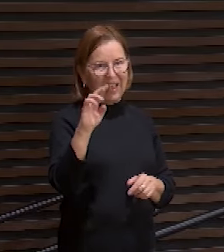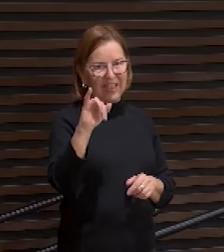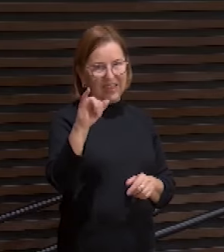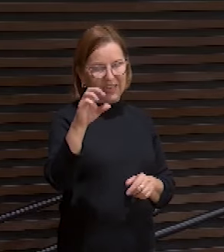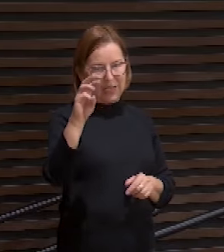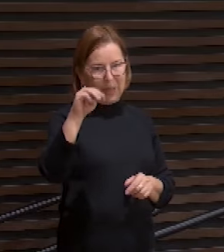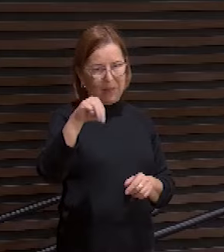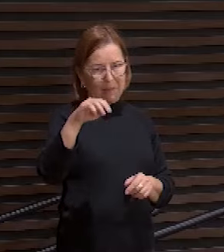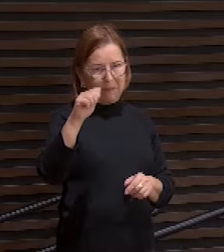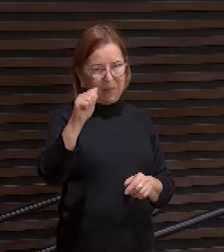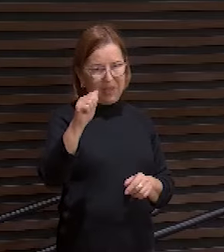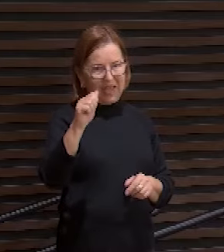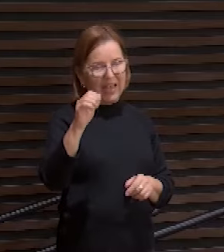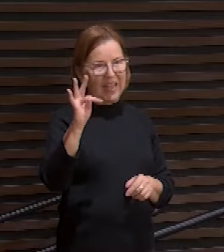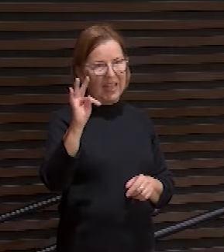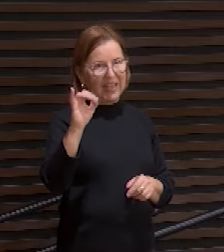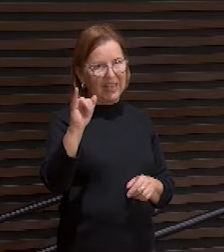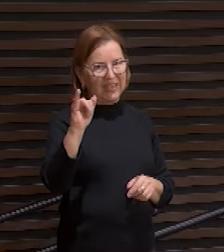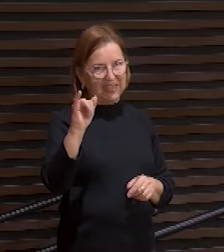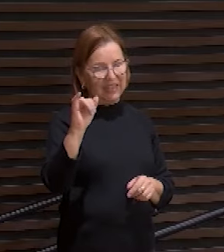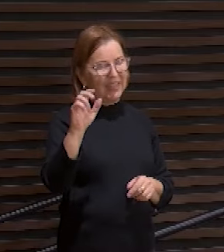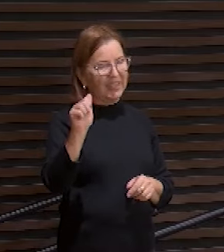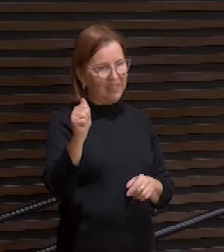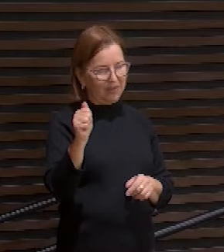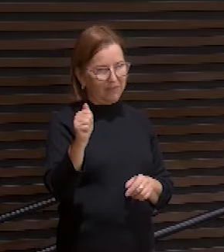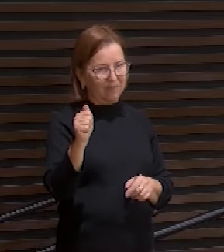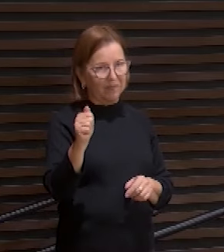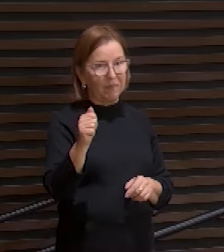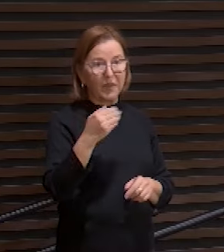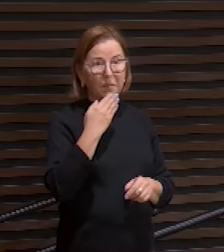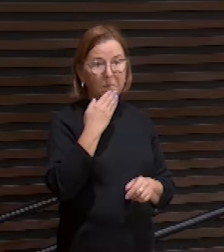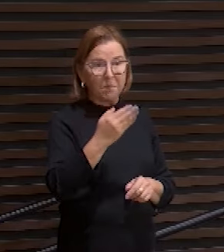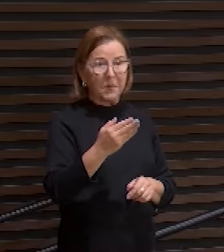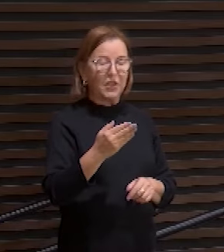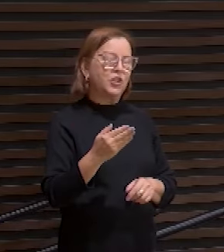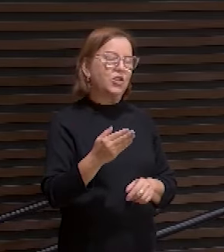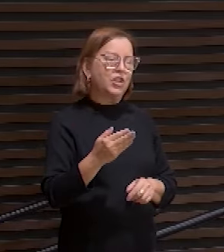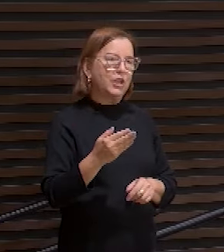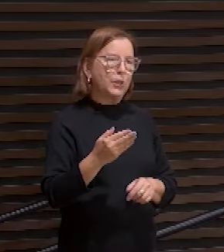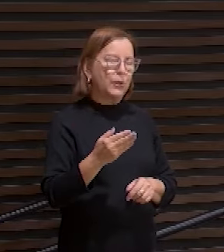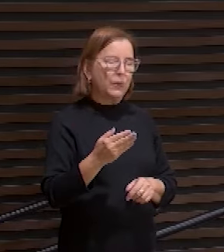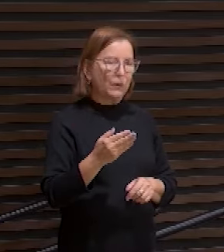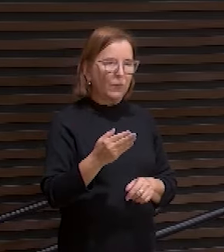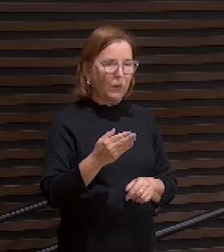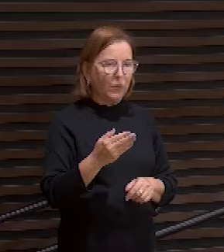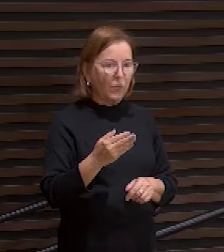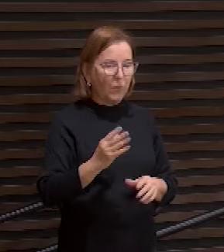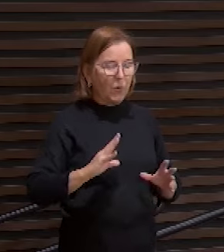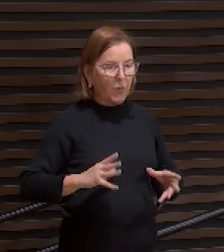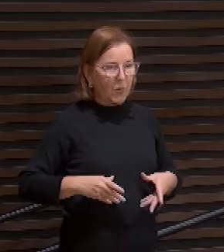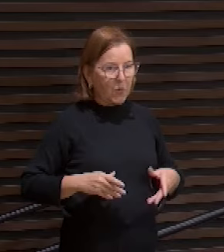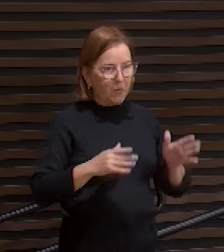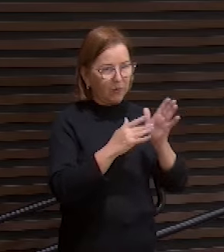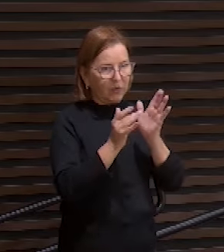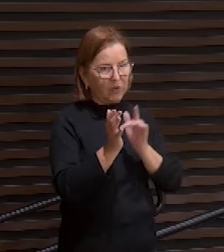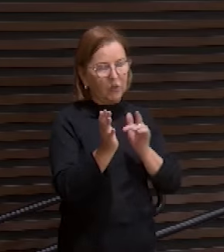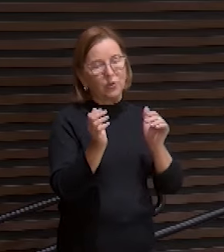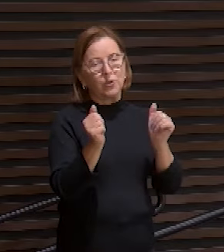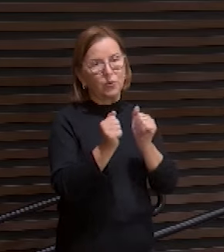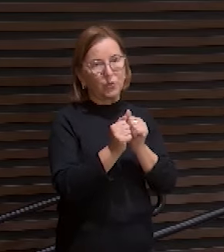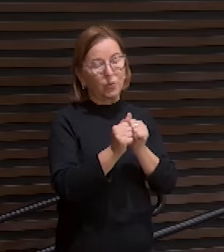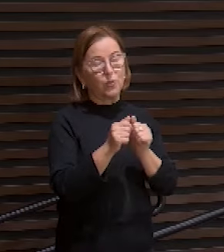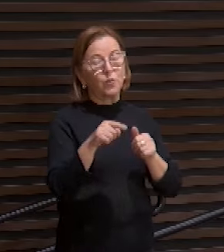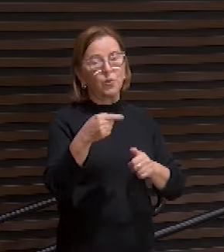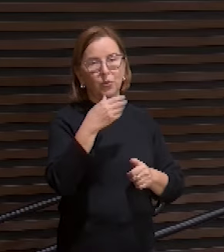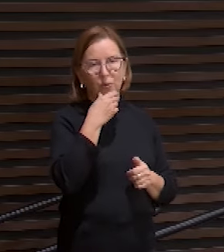Nicodemos outro membro do sinédrio rico foram pedir no corpo de Jesus sepultaram num túmulo novo que nunca ninguém tinha usado